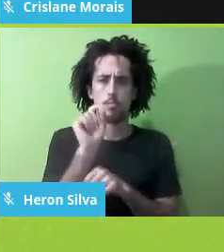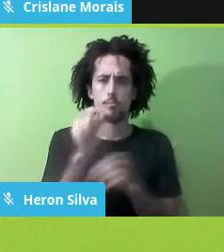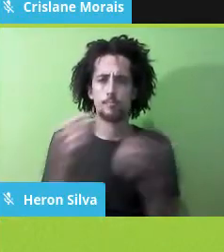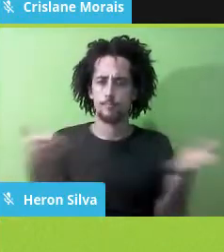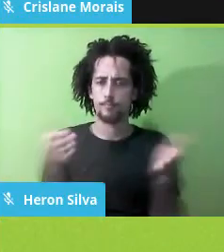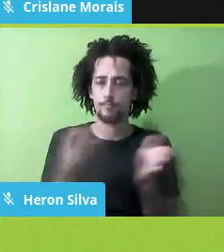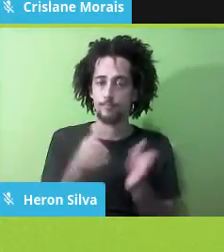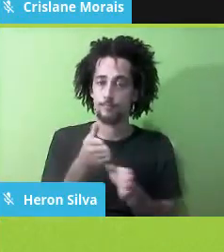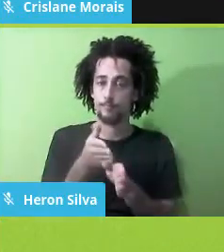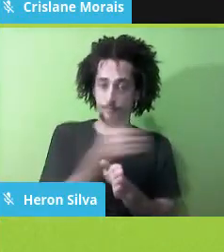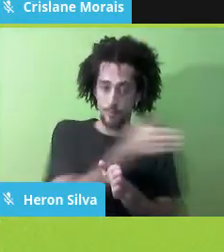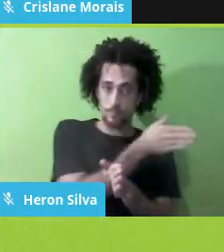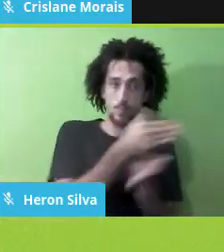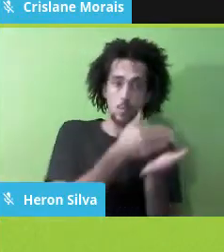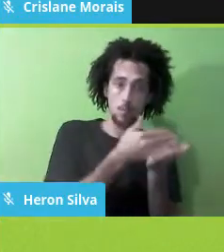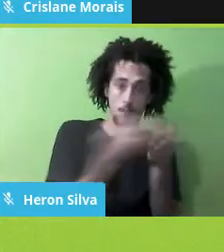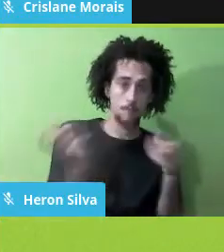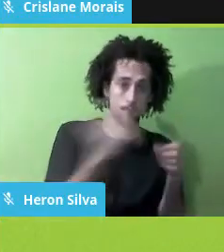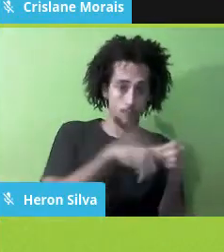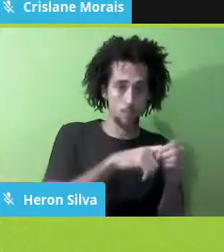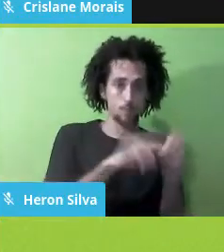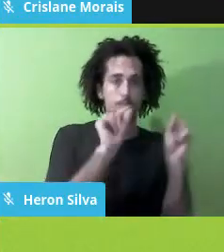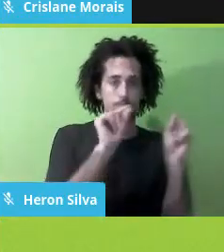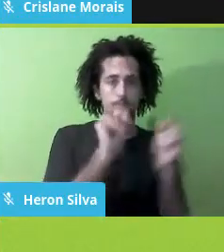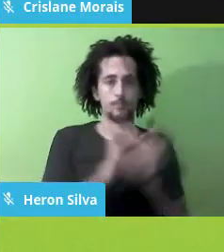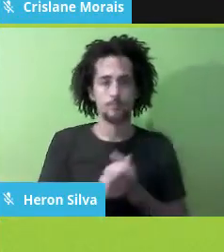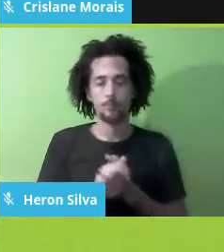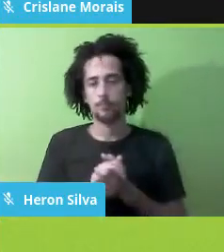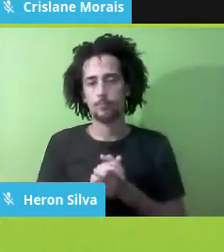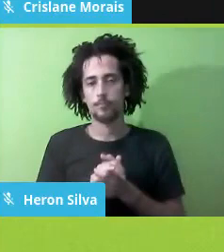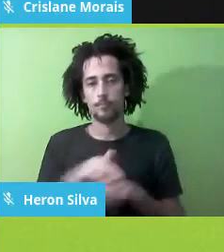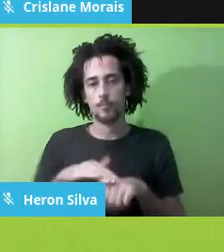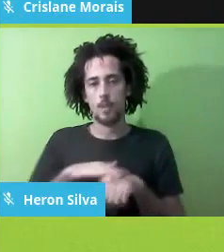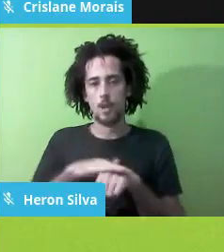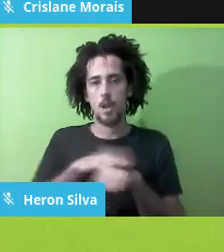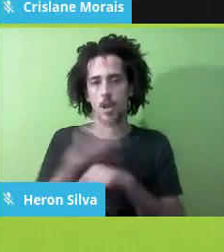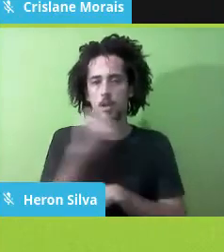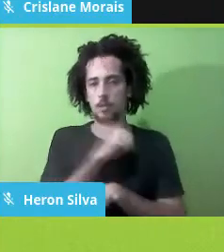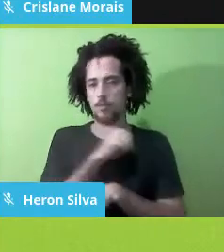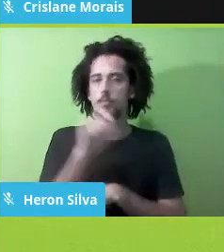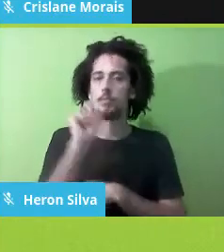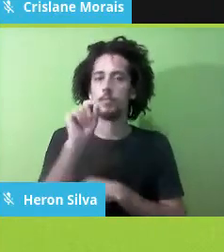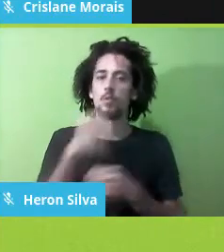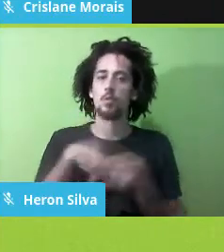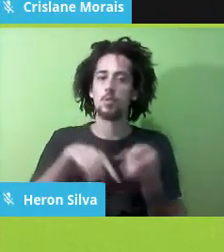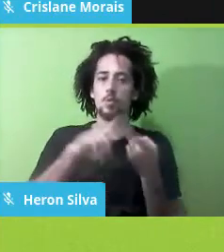Uma outra luta foram para dois aspectos que são muito,